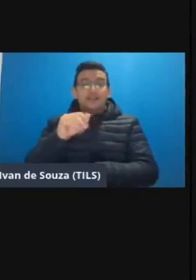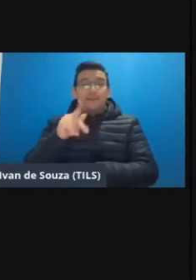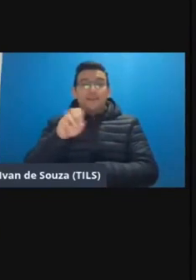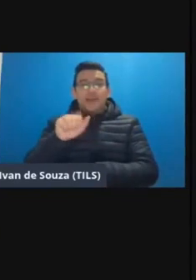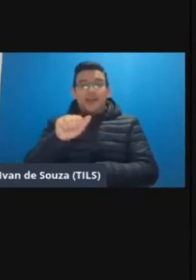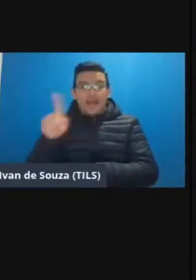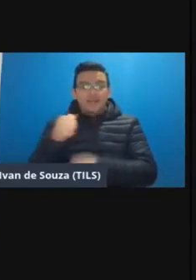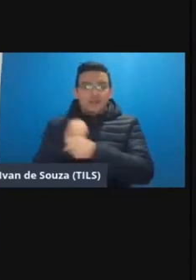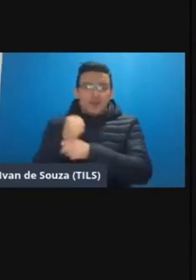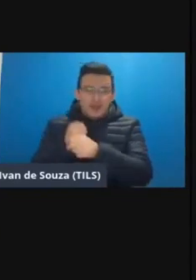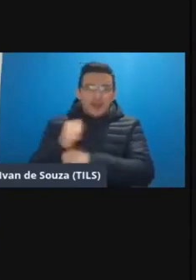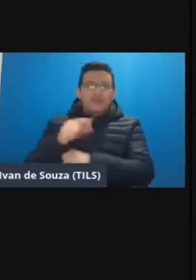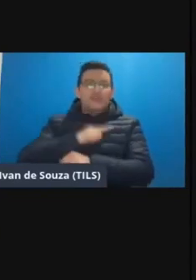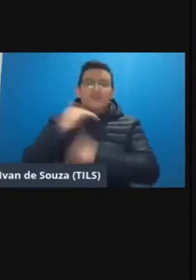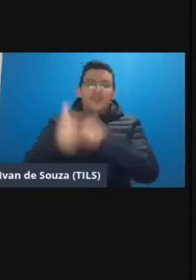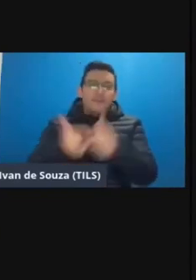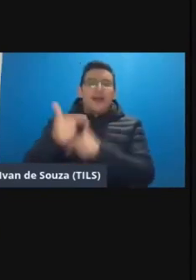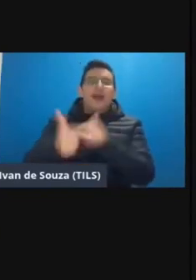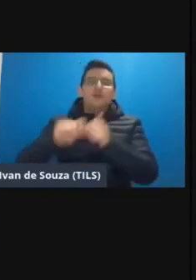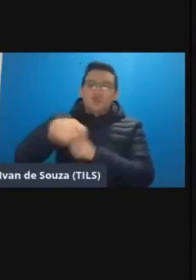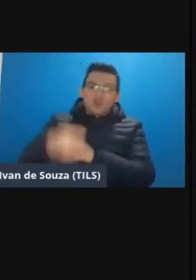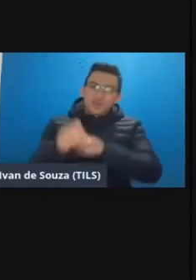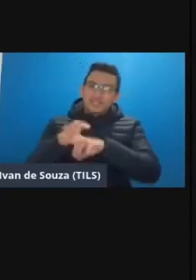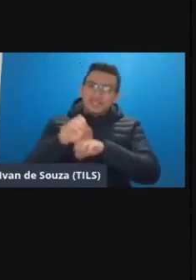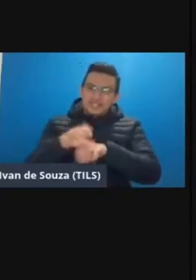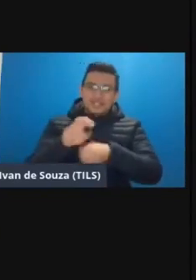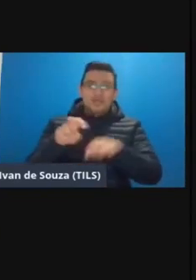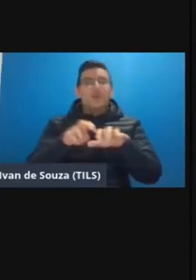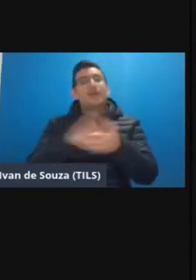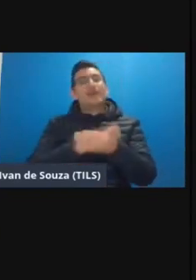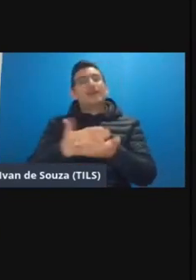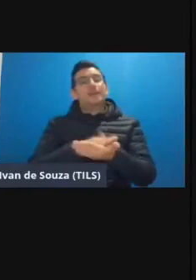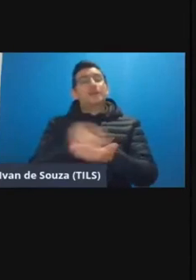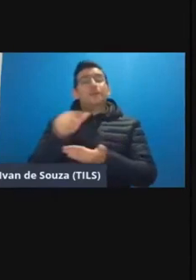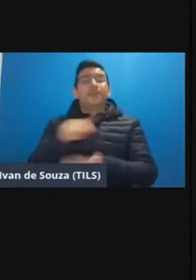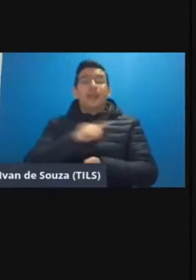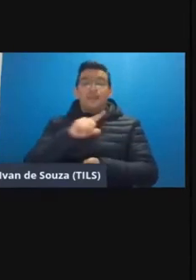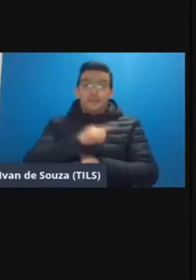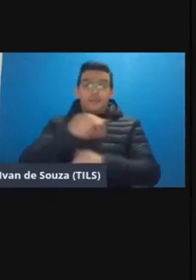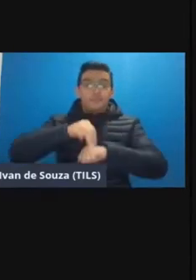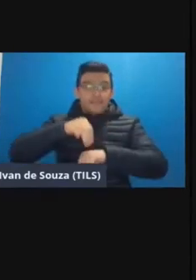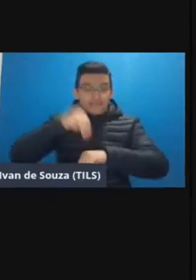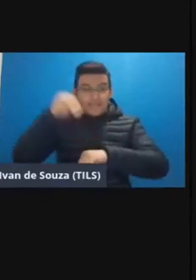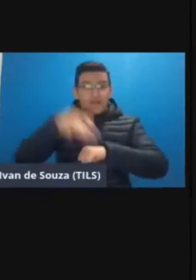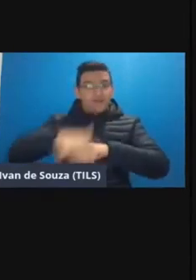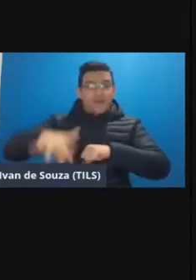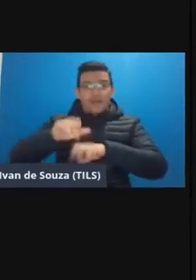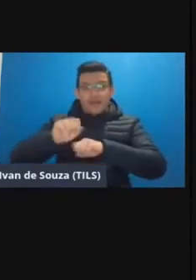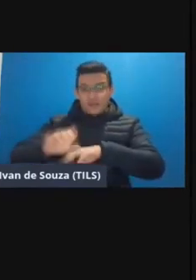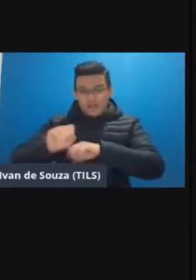tempo desenvolveu trabalhos relacionados ao ensino híbrido né a Natália ela tem mestrado na área de